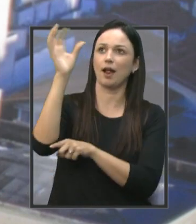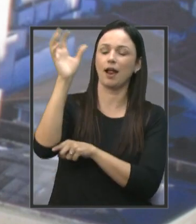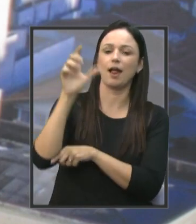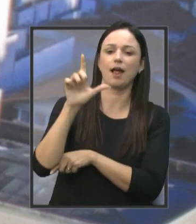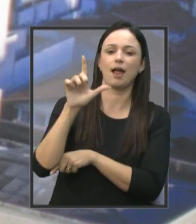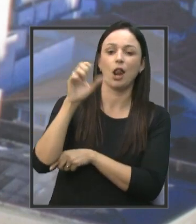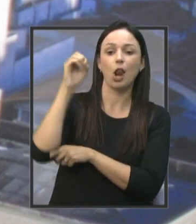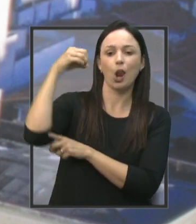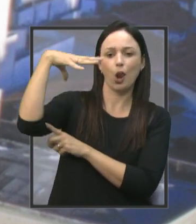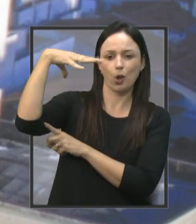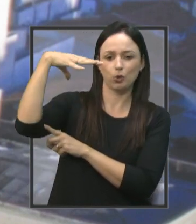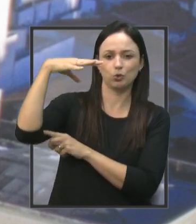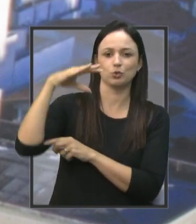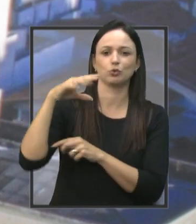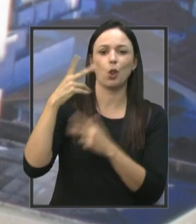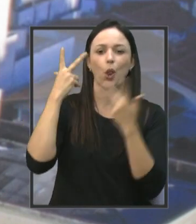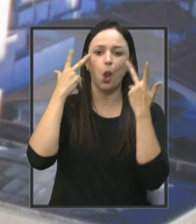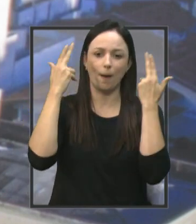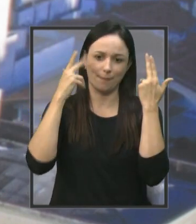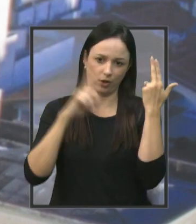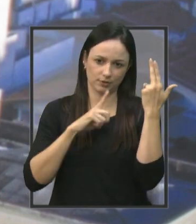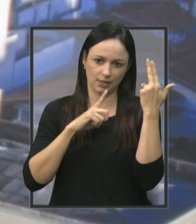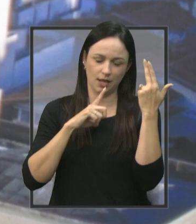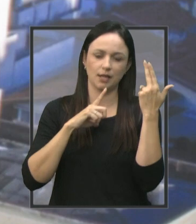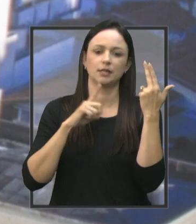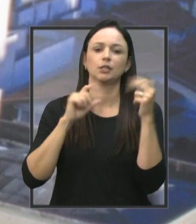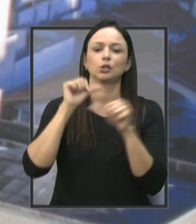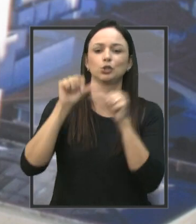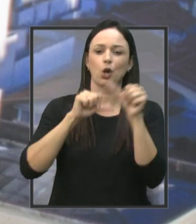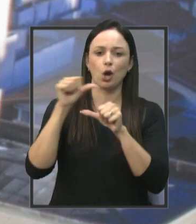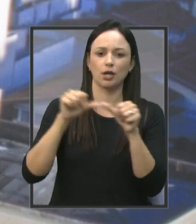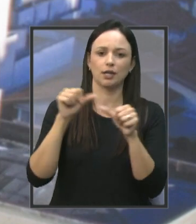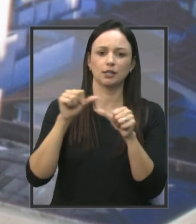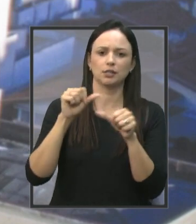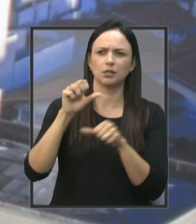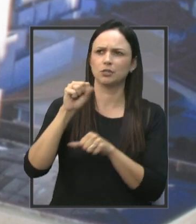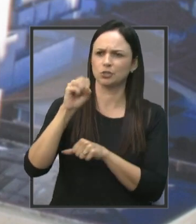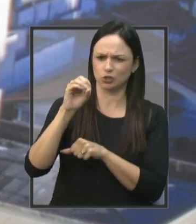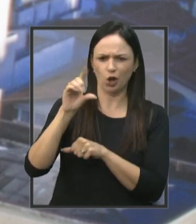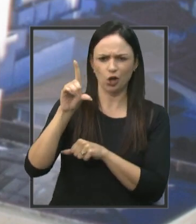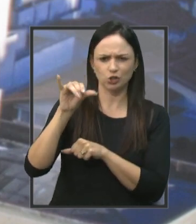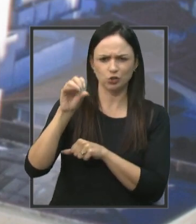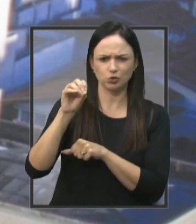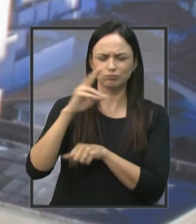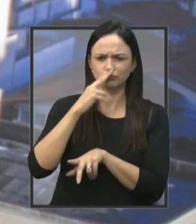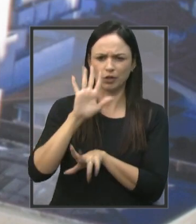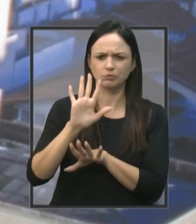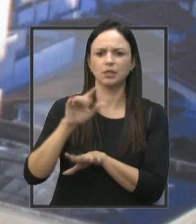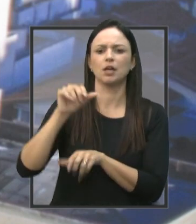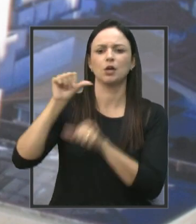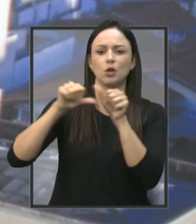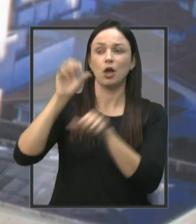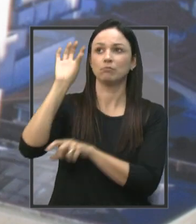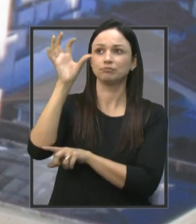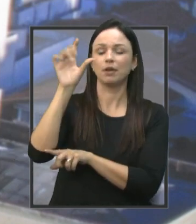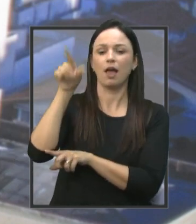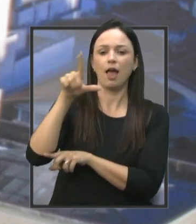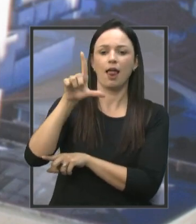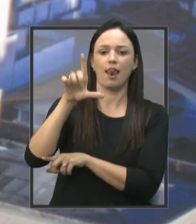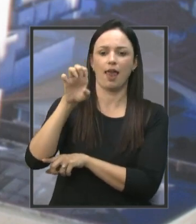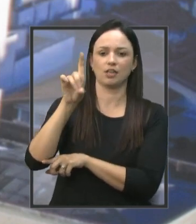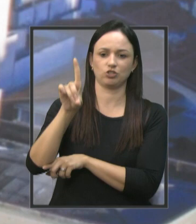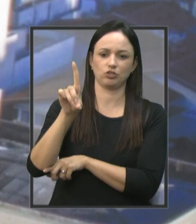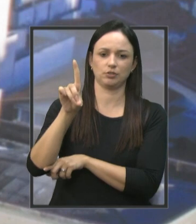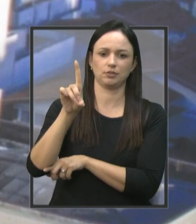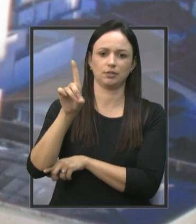luz normal que nós estamos tendo aí na cidade, de sódio, né, se eu não me engano, pela iluminação de LED. E não é